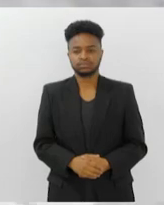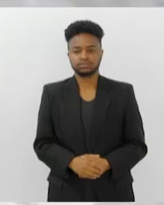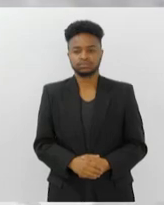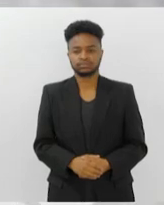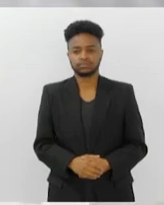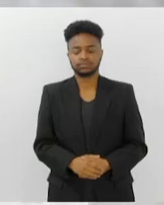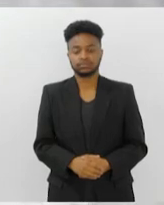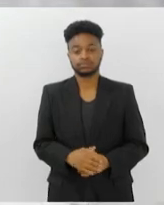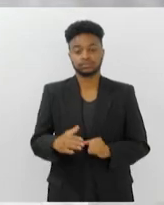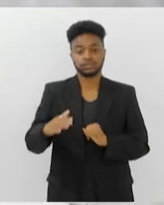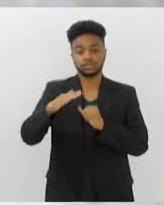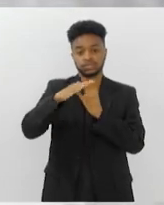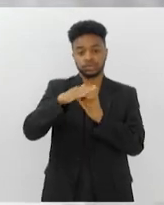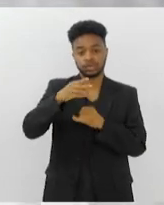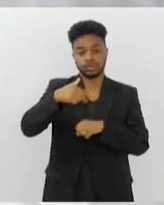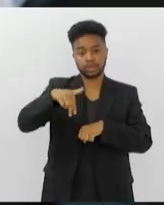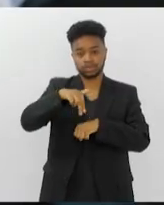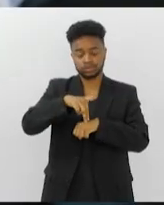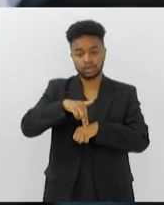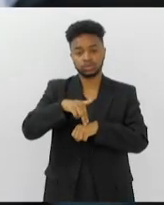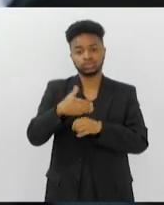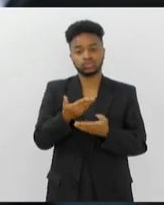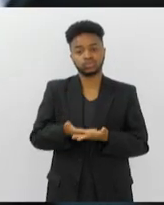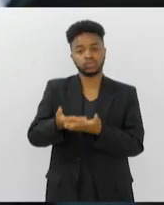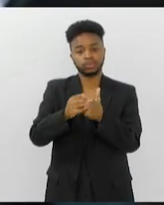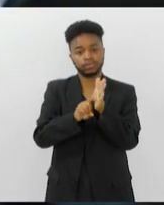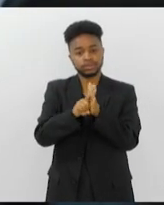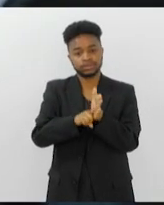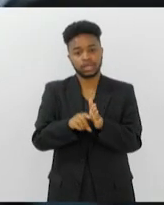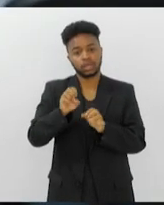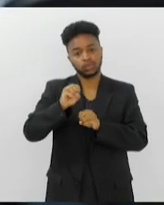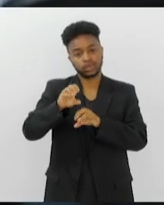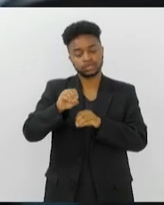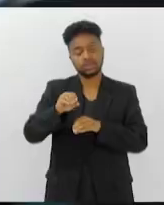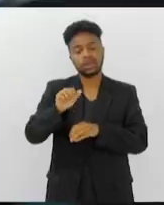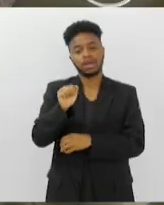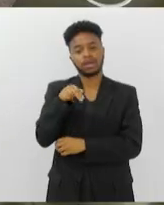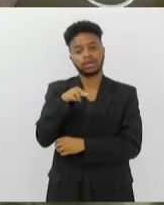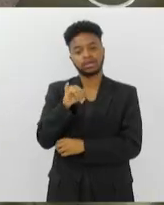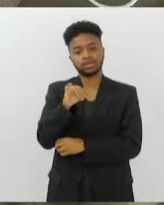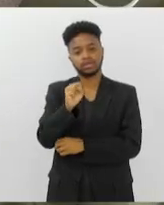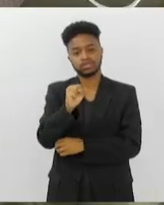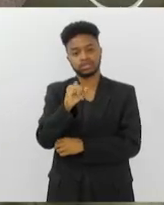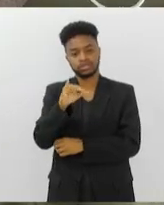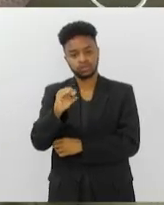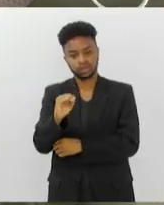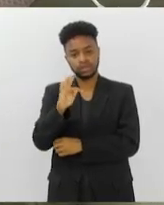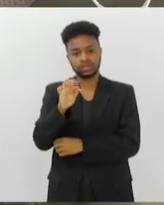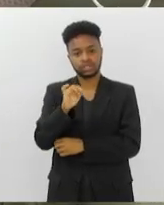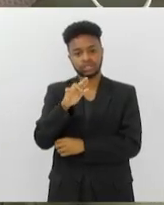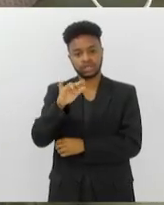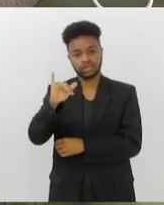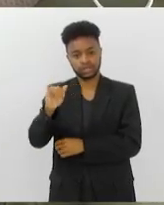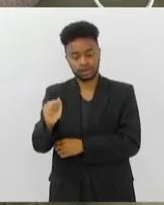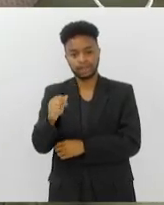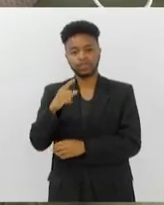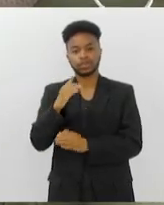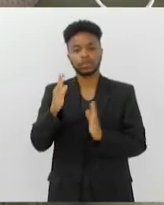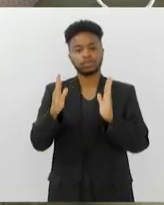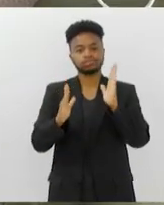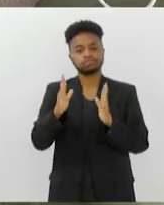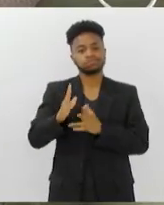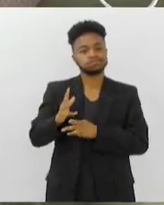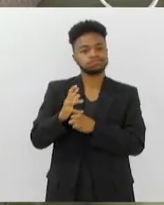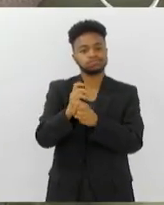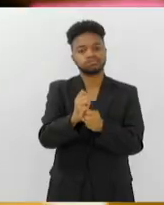O Instituto Nacional de Estudos e Pesquisas Educacionais Anísio Teixeira e NEP entrou em contagem regressiva para o Exame Nacional